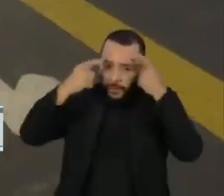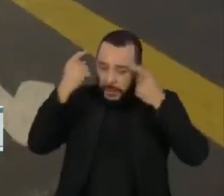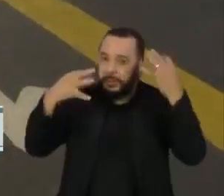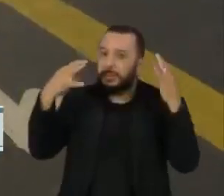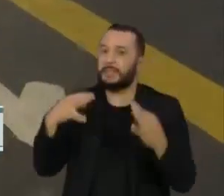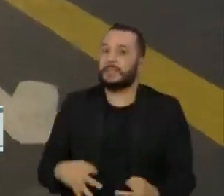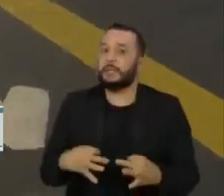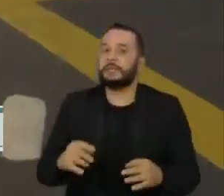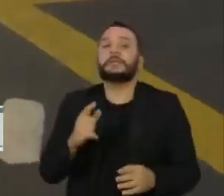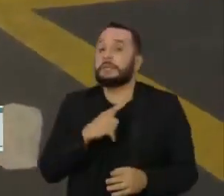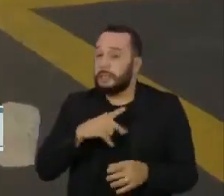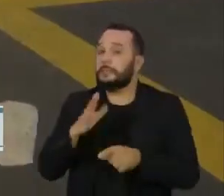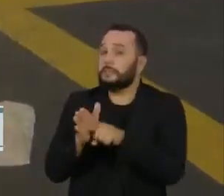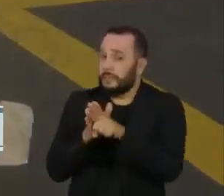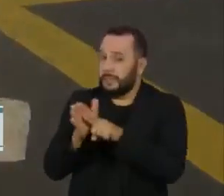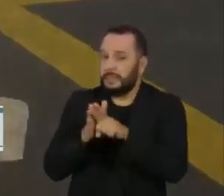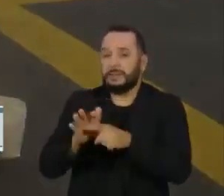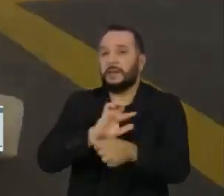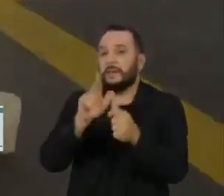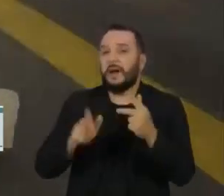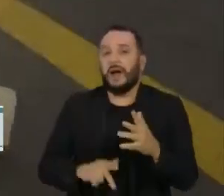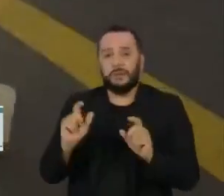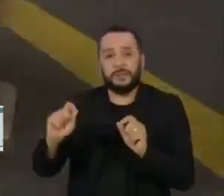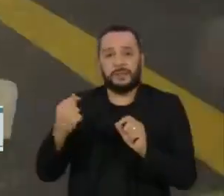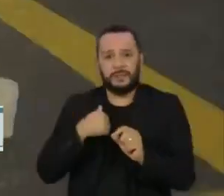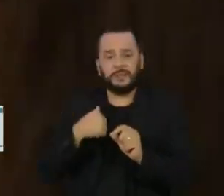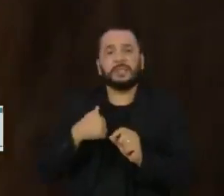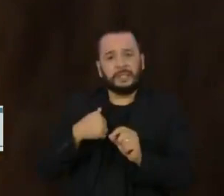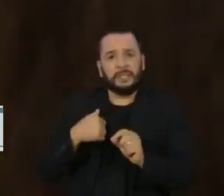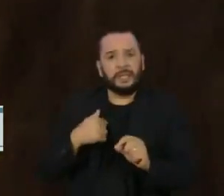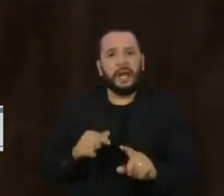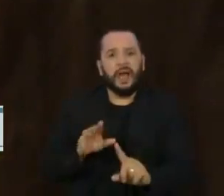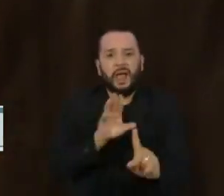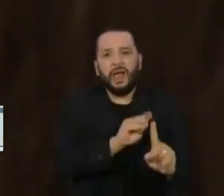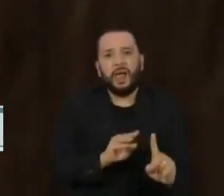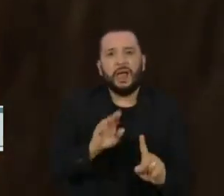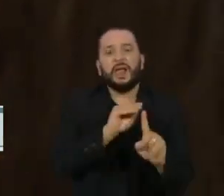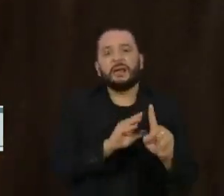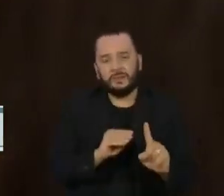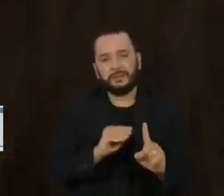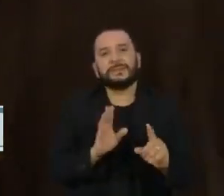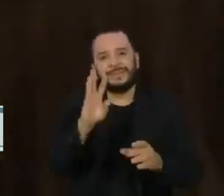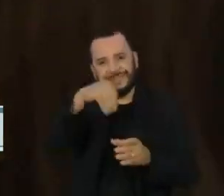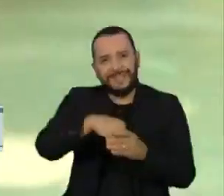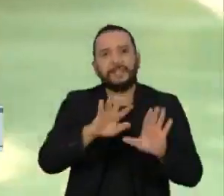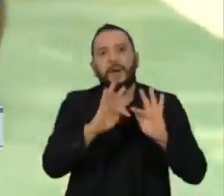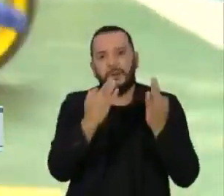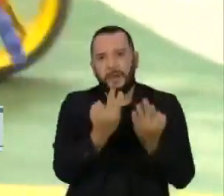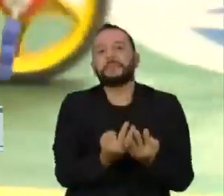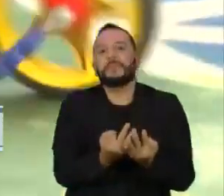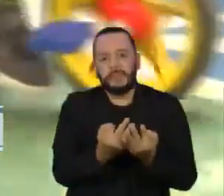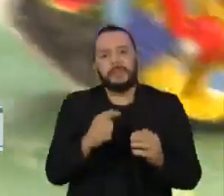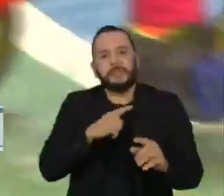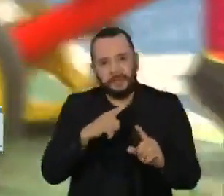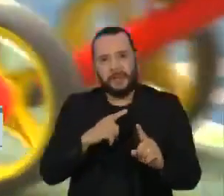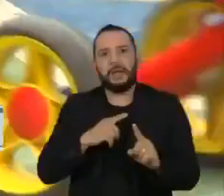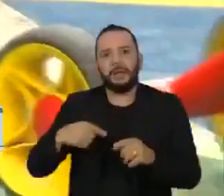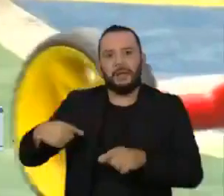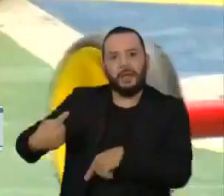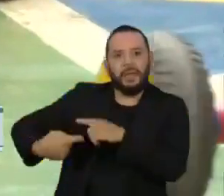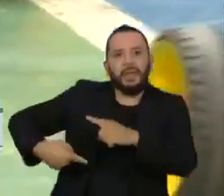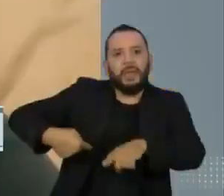É que, segundo vários estudos, abusos infantis se repetem dentro das famílias em círculos, às vezes,